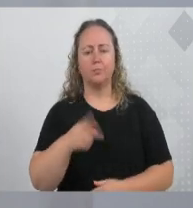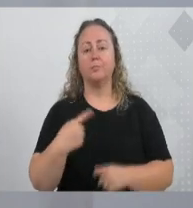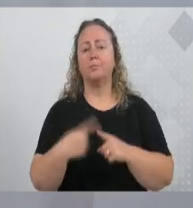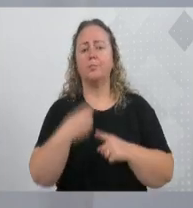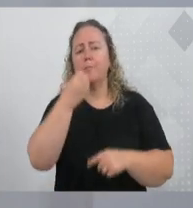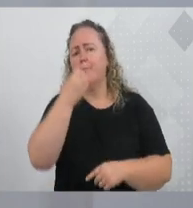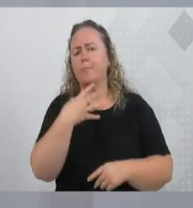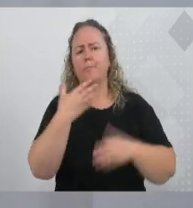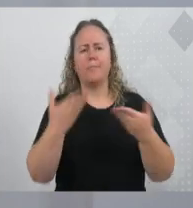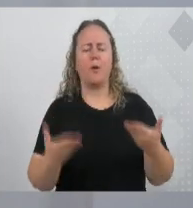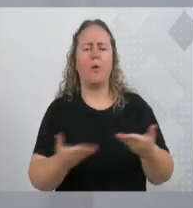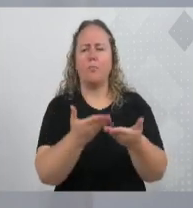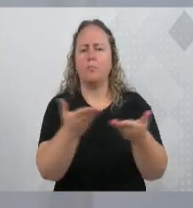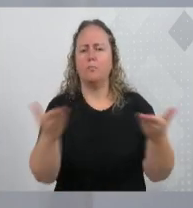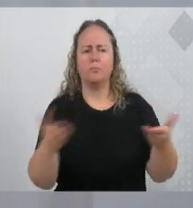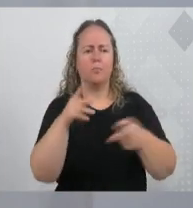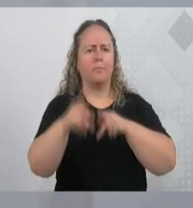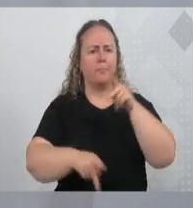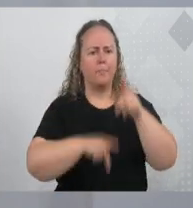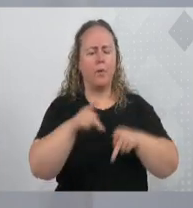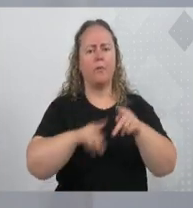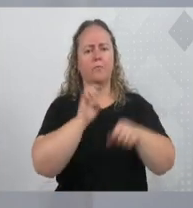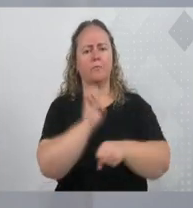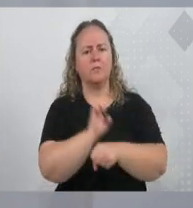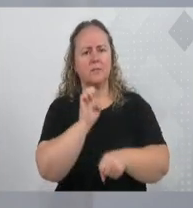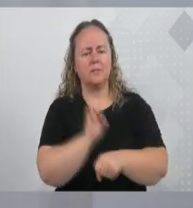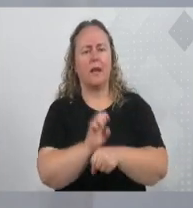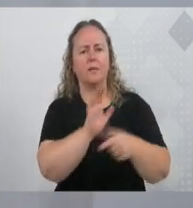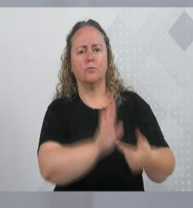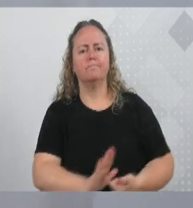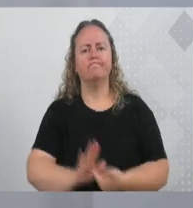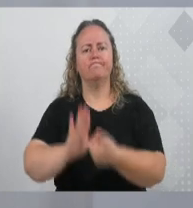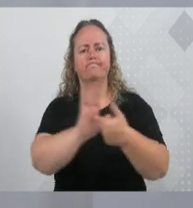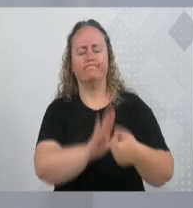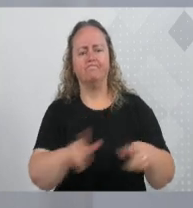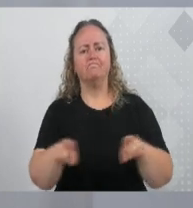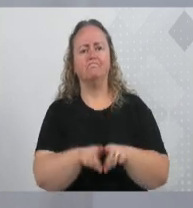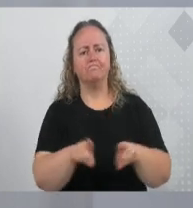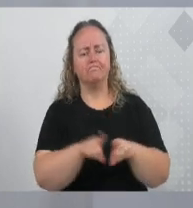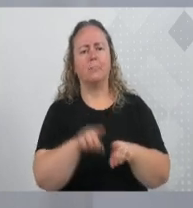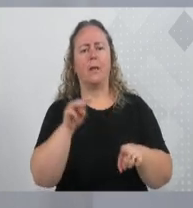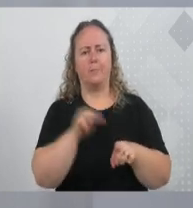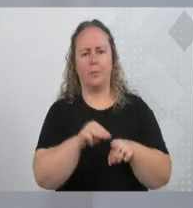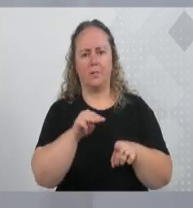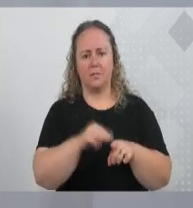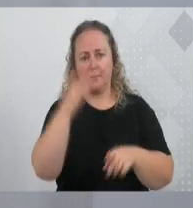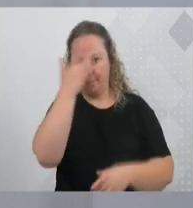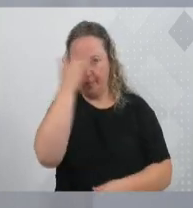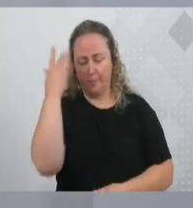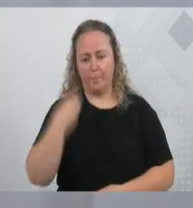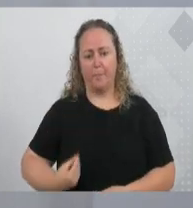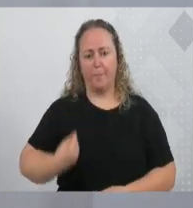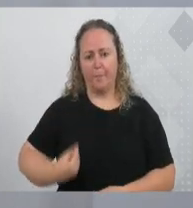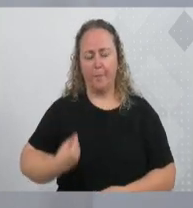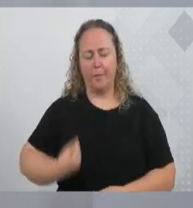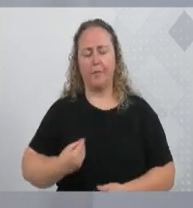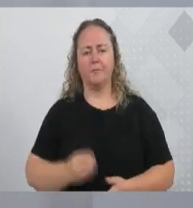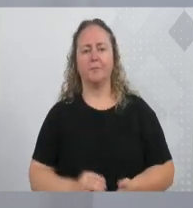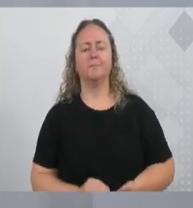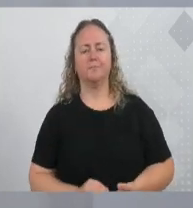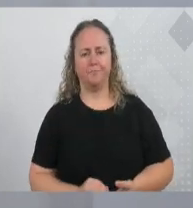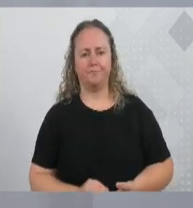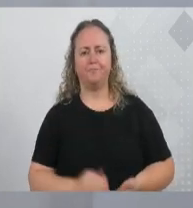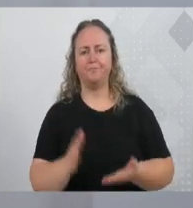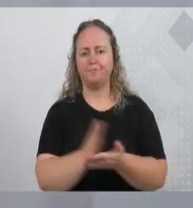para o povo brasileiro, aquilo que é bom para o Estado de Santa Catarina e que reflete também no nosso município e para a vida do nosso povo, da nossa gente. Porque, enquanto